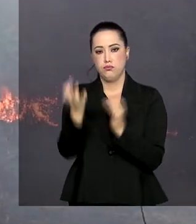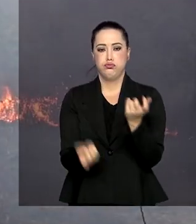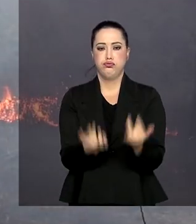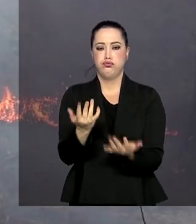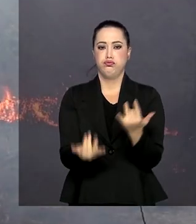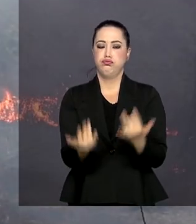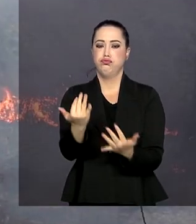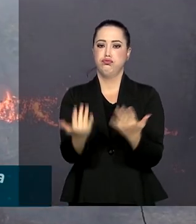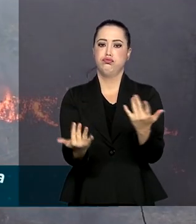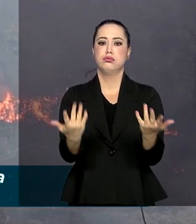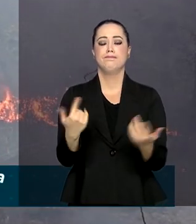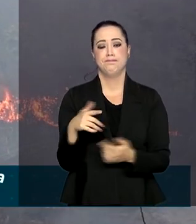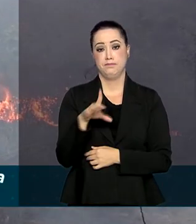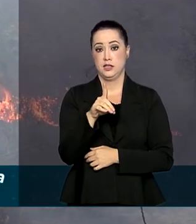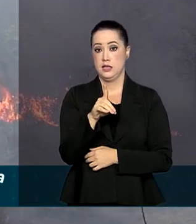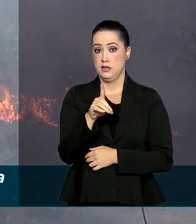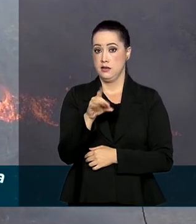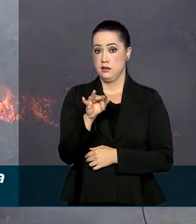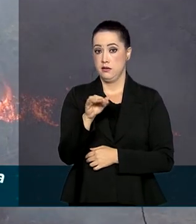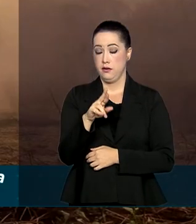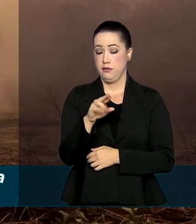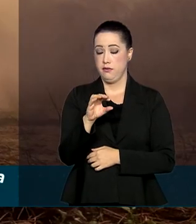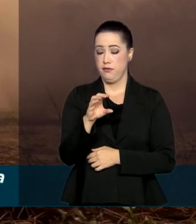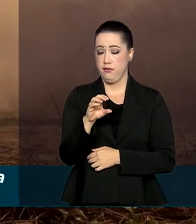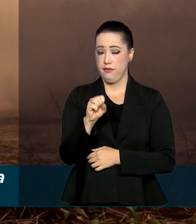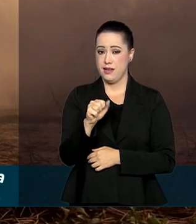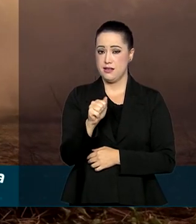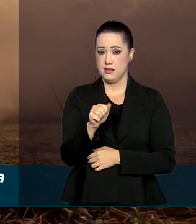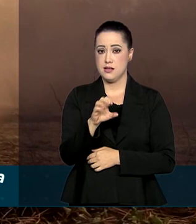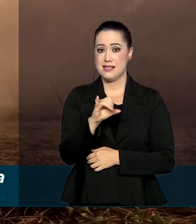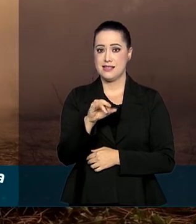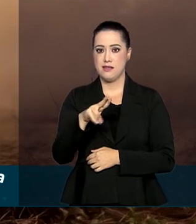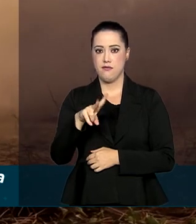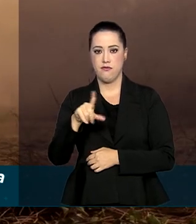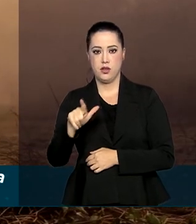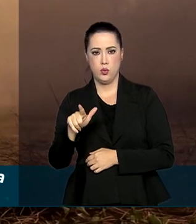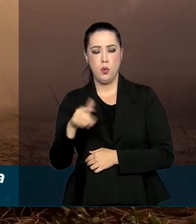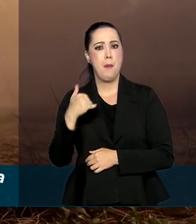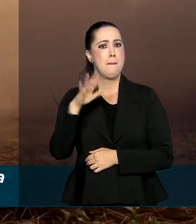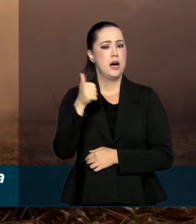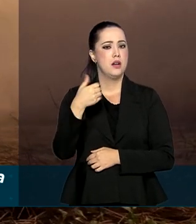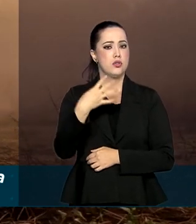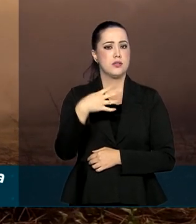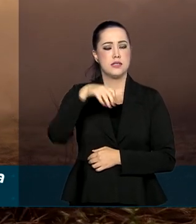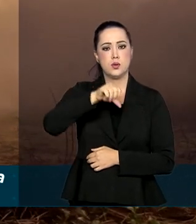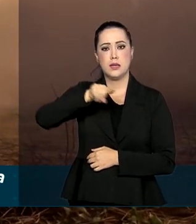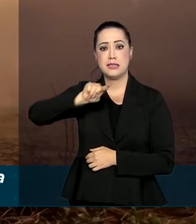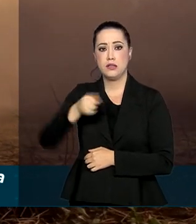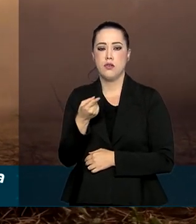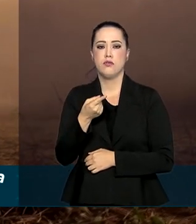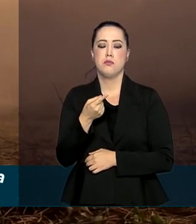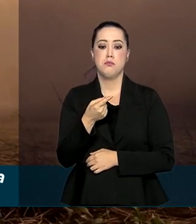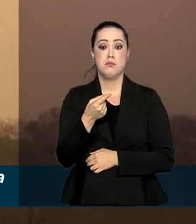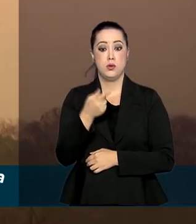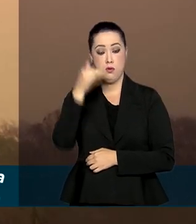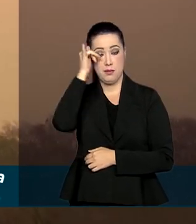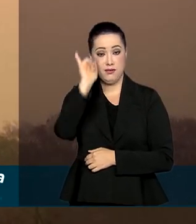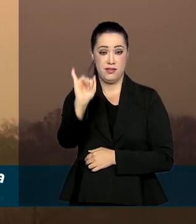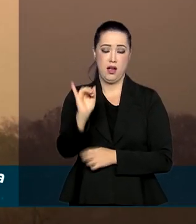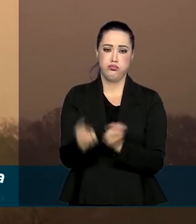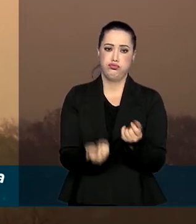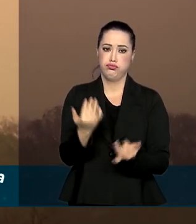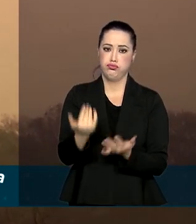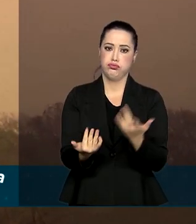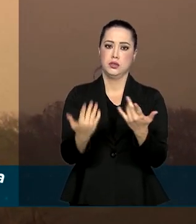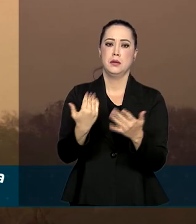defesa civil do estado contabilizou mais 149 mil focos de incêndio, mais que o dobro do registrado no mesmo período